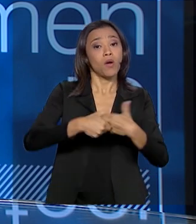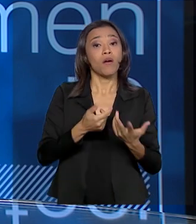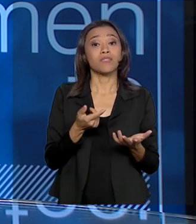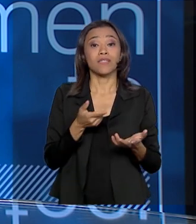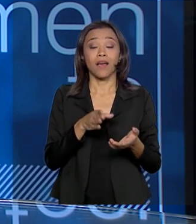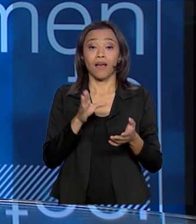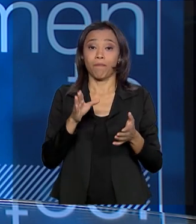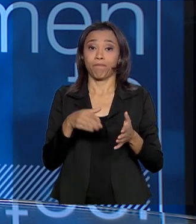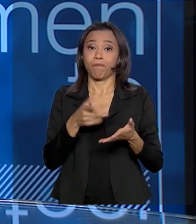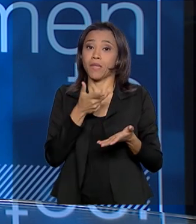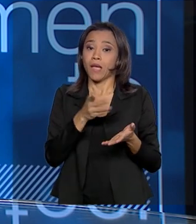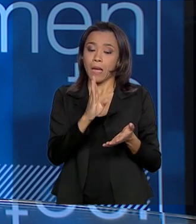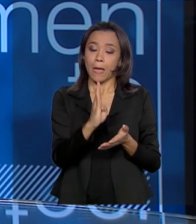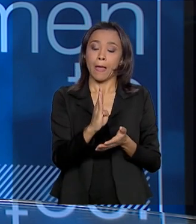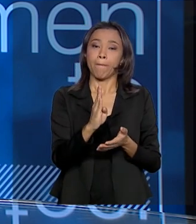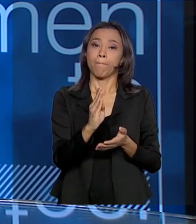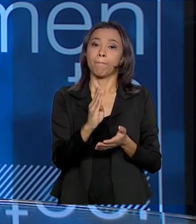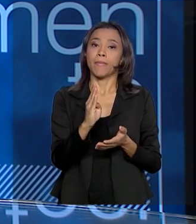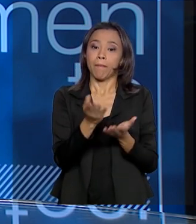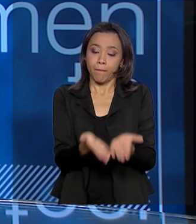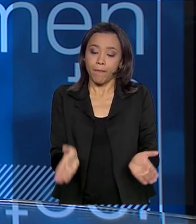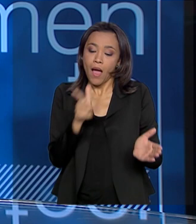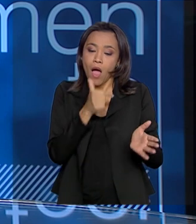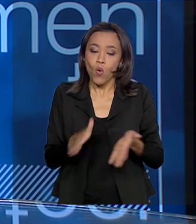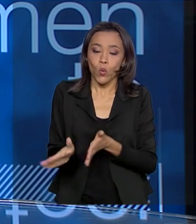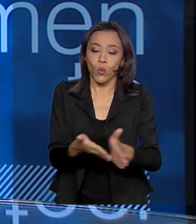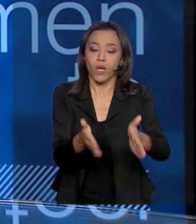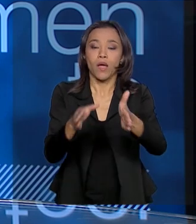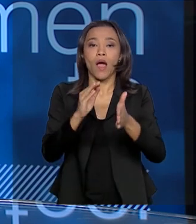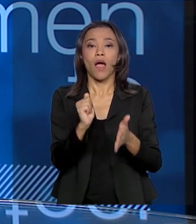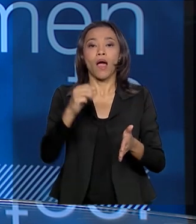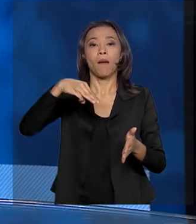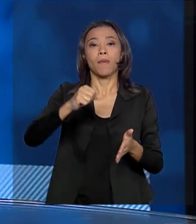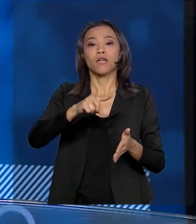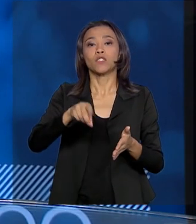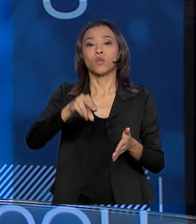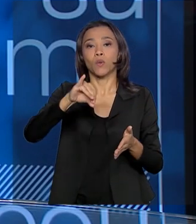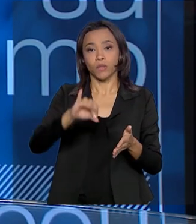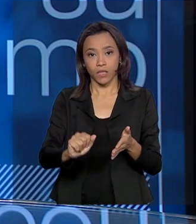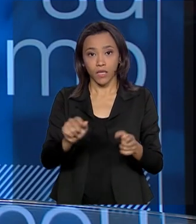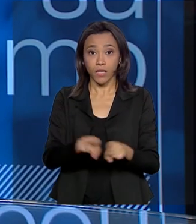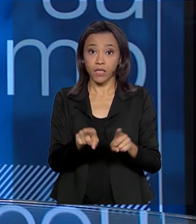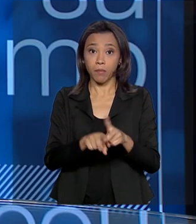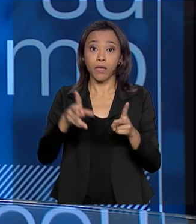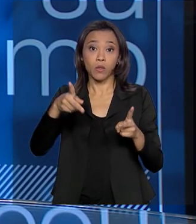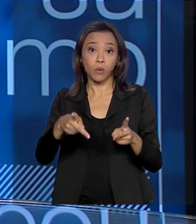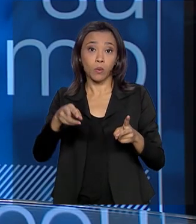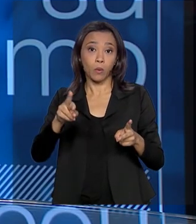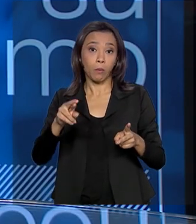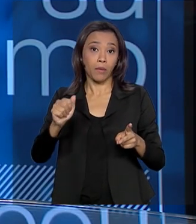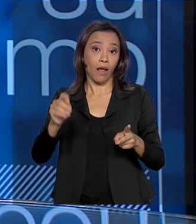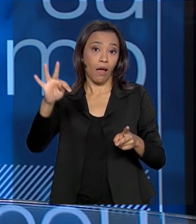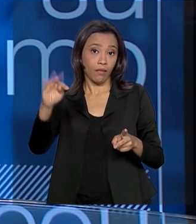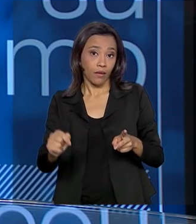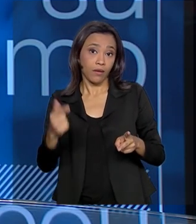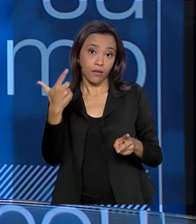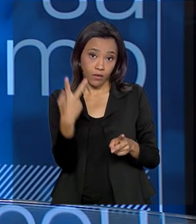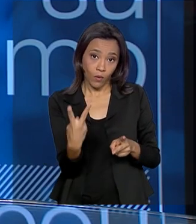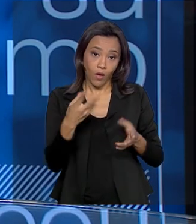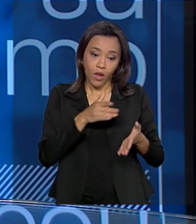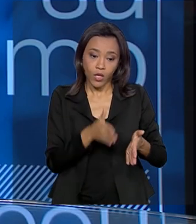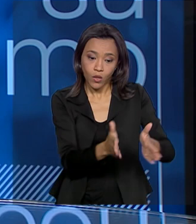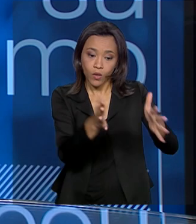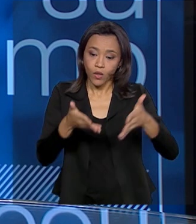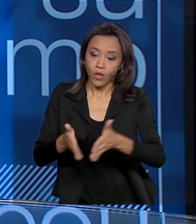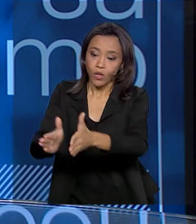amazônica, a bacia do Prata. Então, nós temos que um projeto regional ali na região amazônica, que envolve a UTCA,